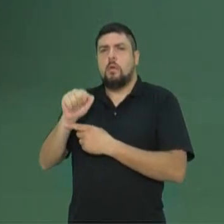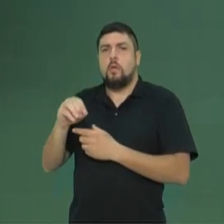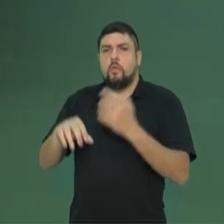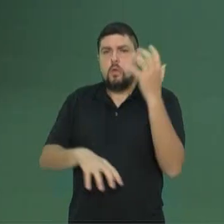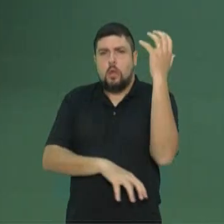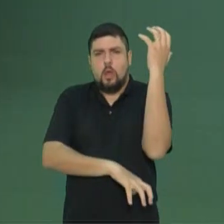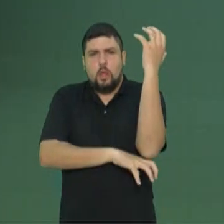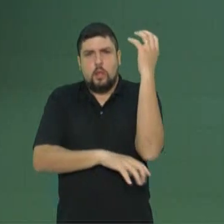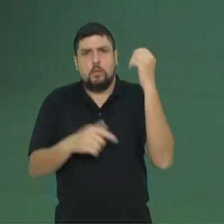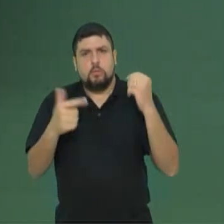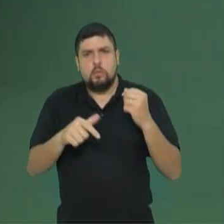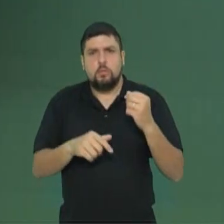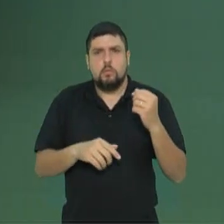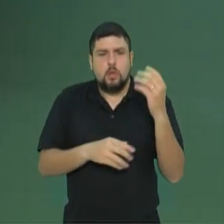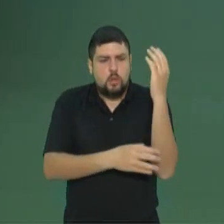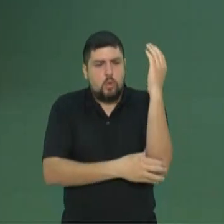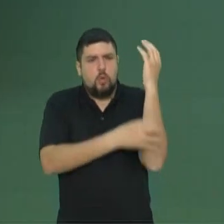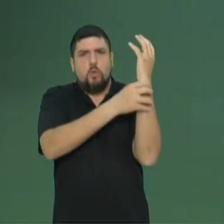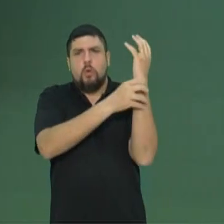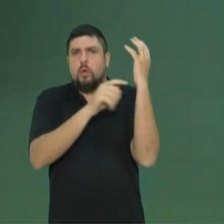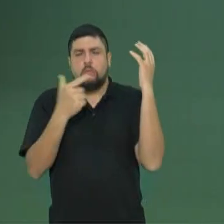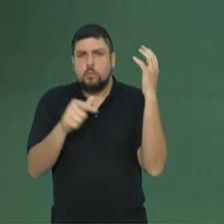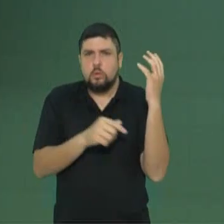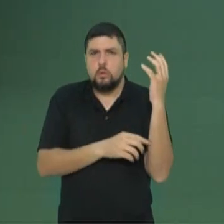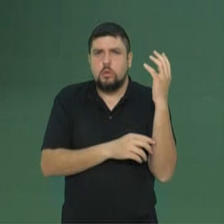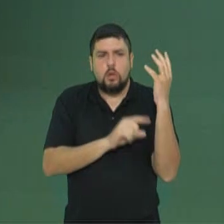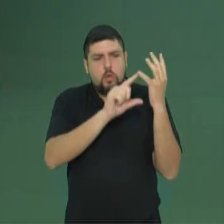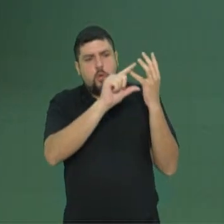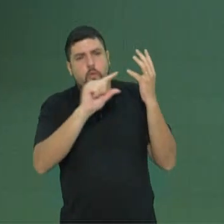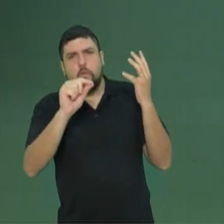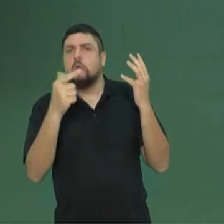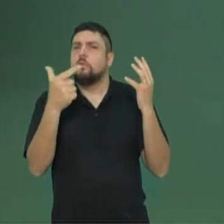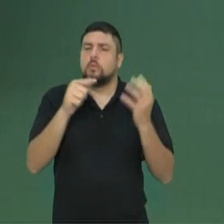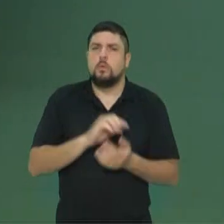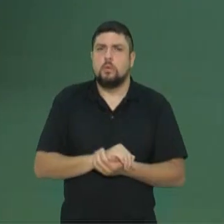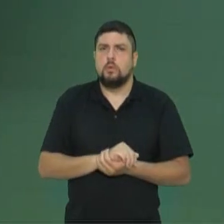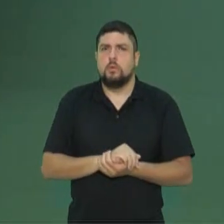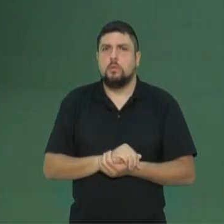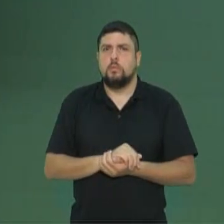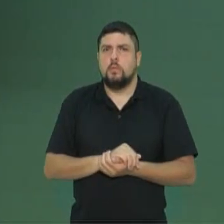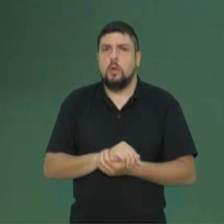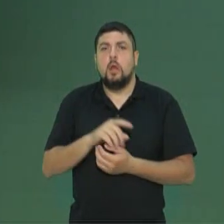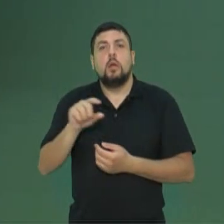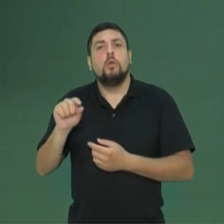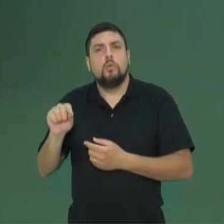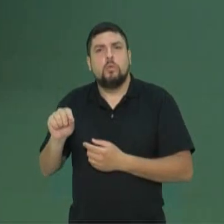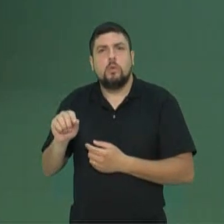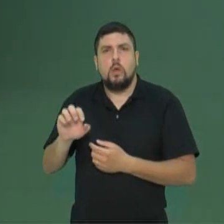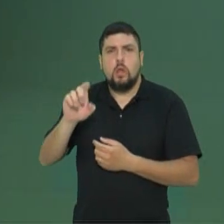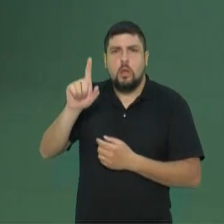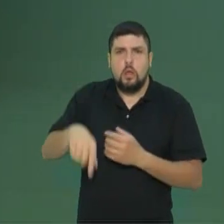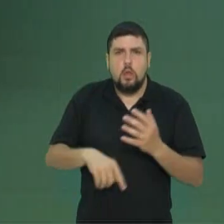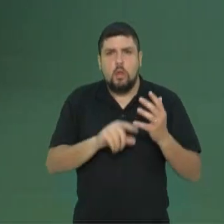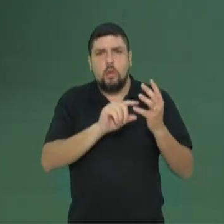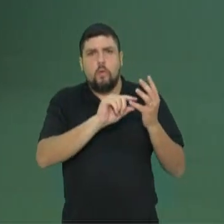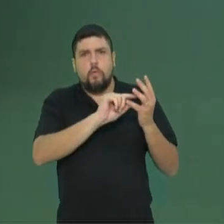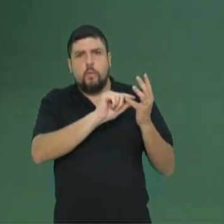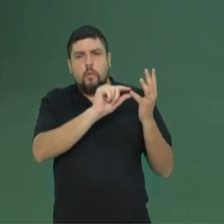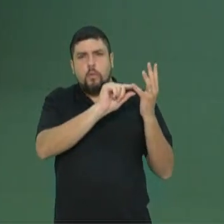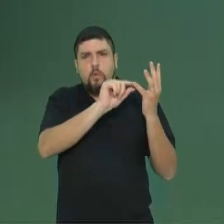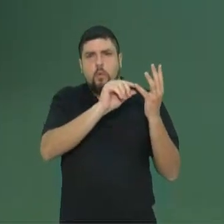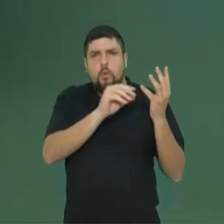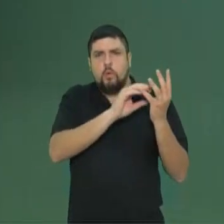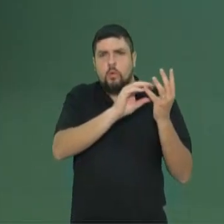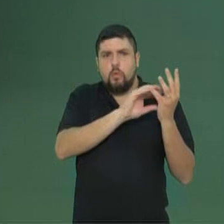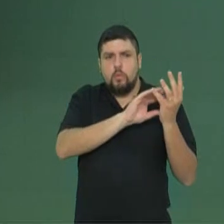caule, não tem folha. Aquilo não é órgão. Aquilo é uma parte da planta que tem função de fixação. Mas não é um